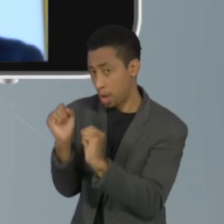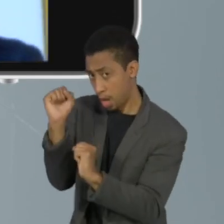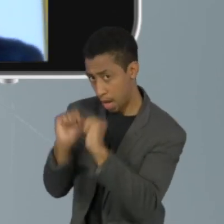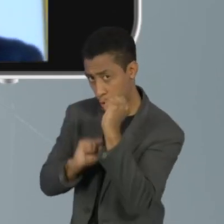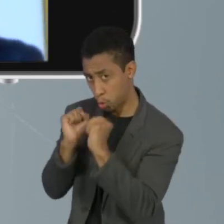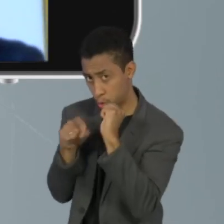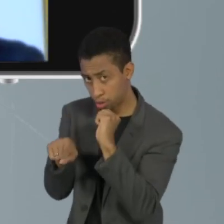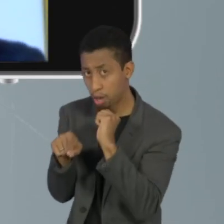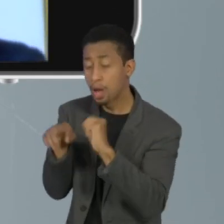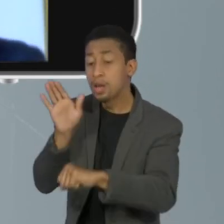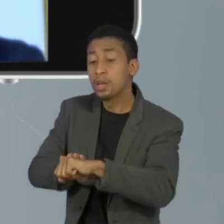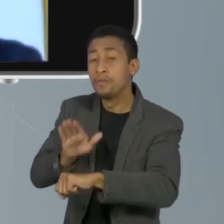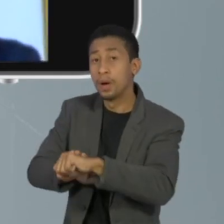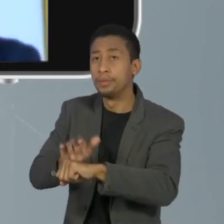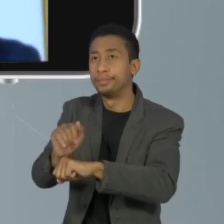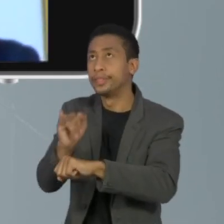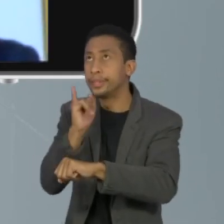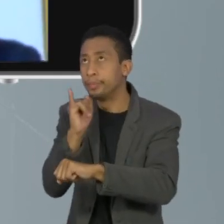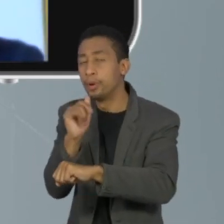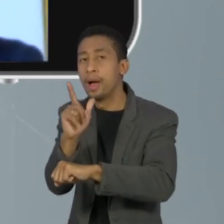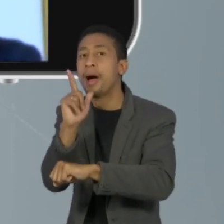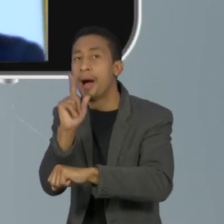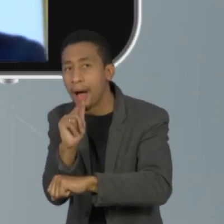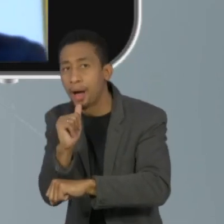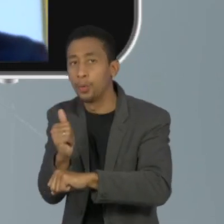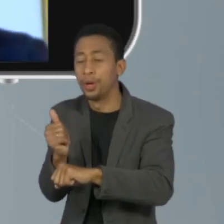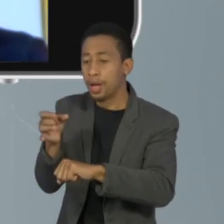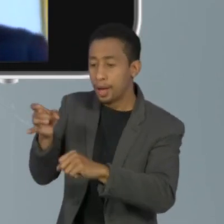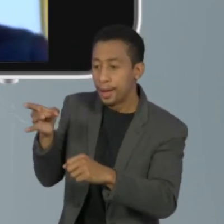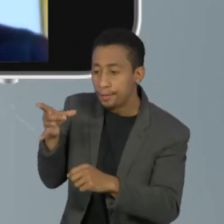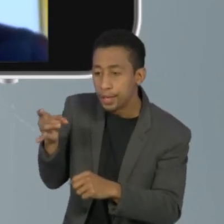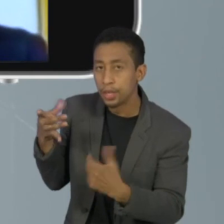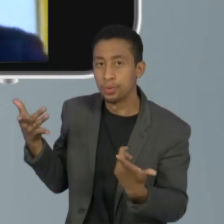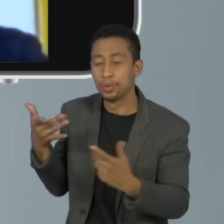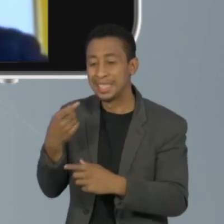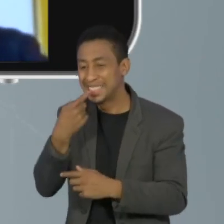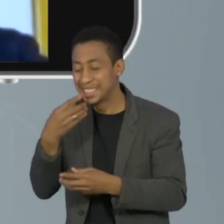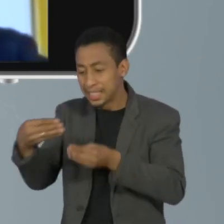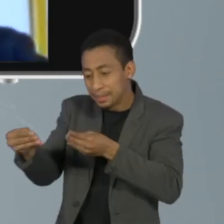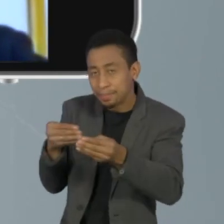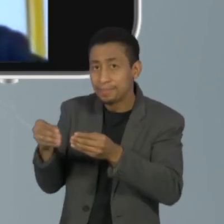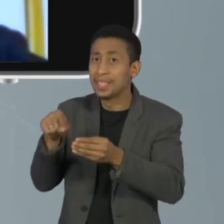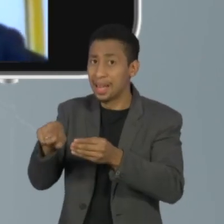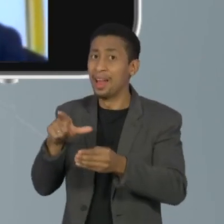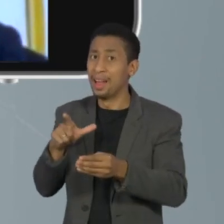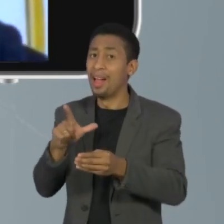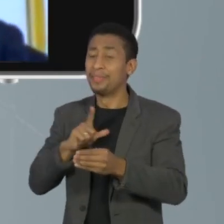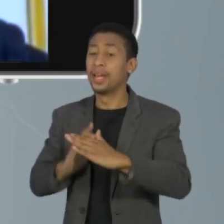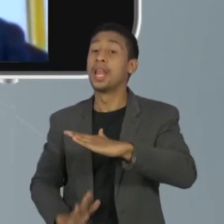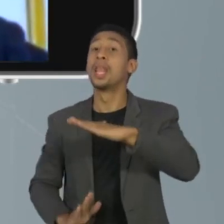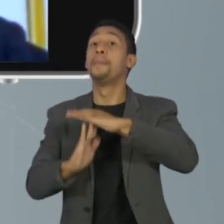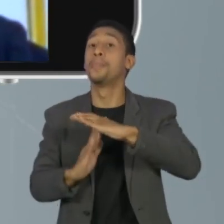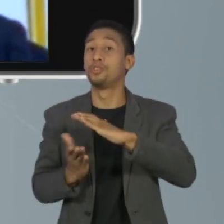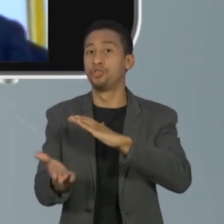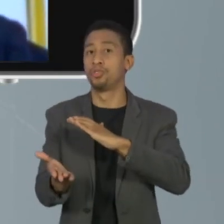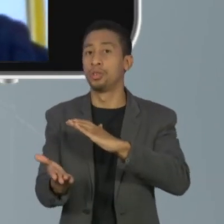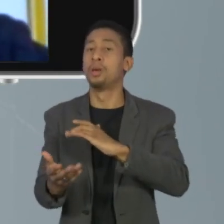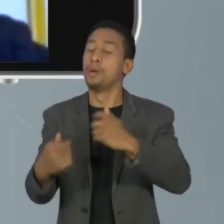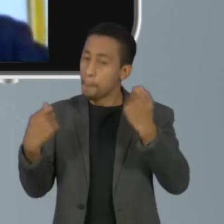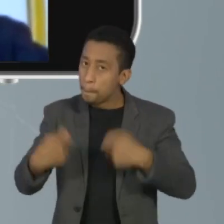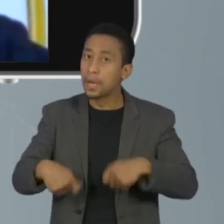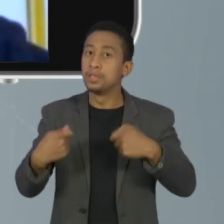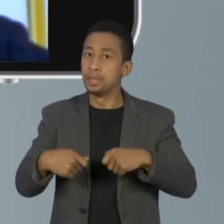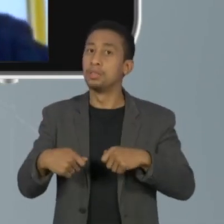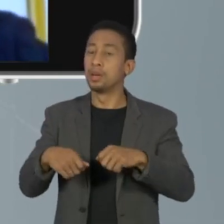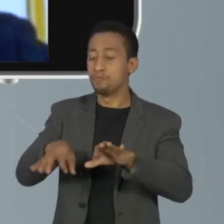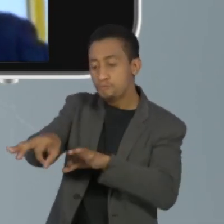é água. Enfim, uma série de insumos que a indústria usa são coisas limitadas. Portanto, você tem que fazer algo, por